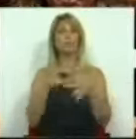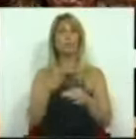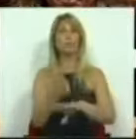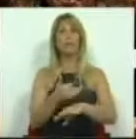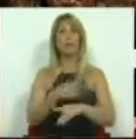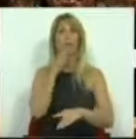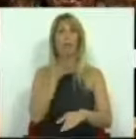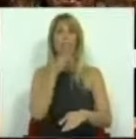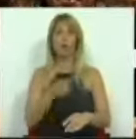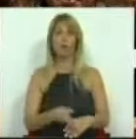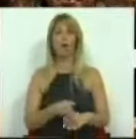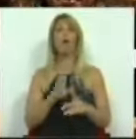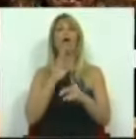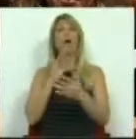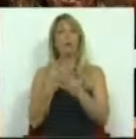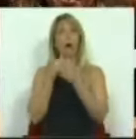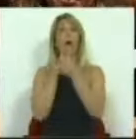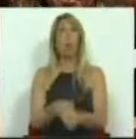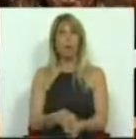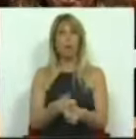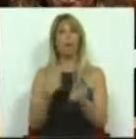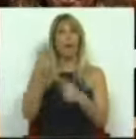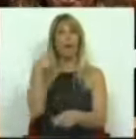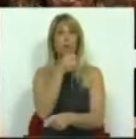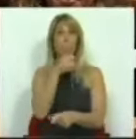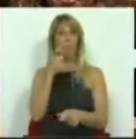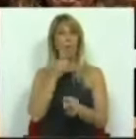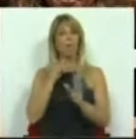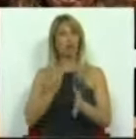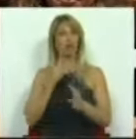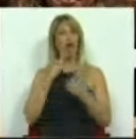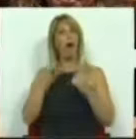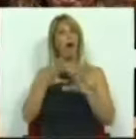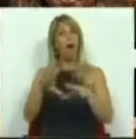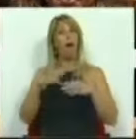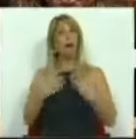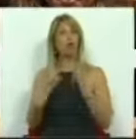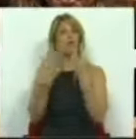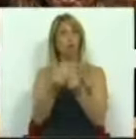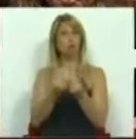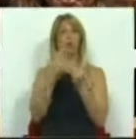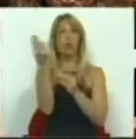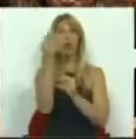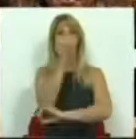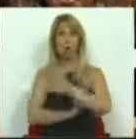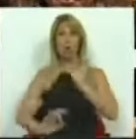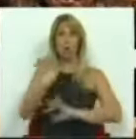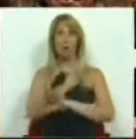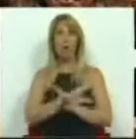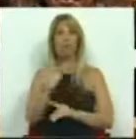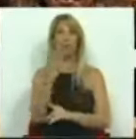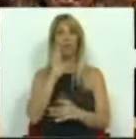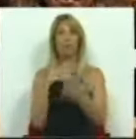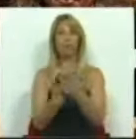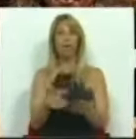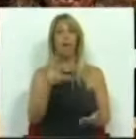ferroviário, dando cumprimento aos compromissos assumidos por Portugal junto da União Europeia, nomeadamente dando a